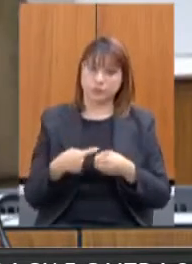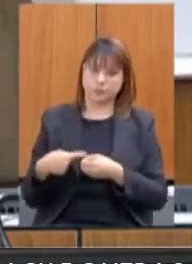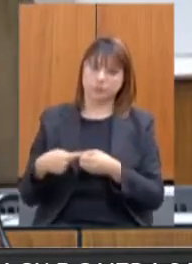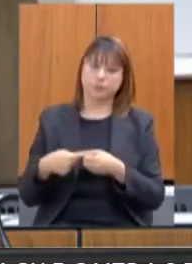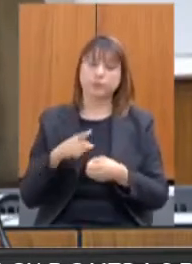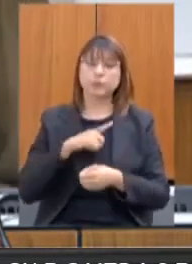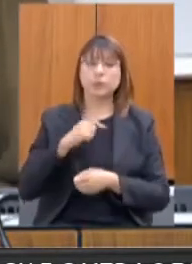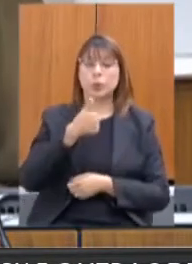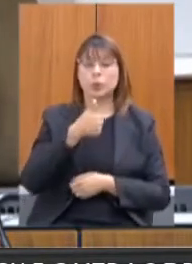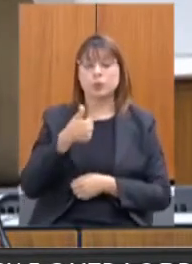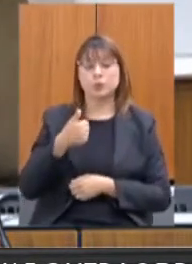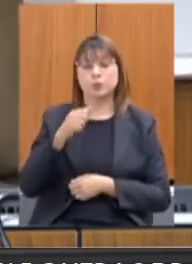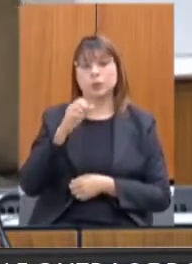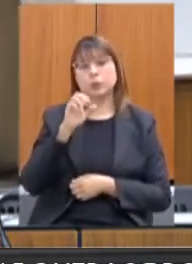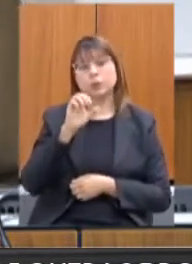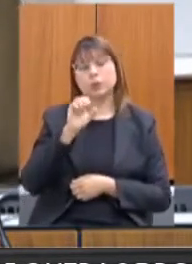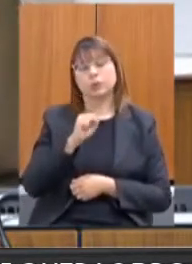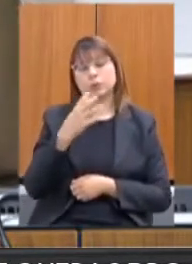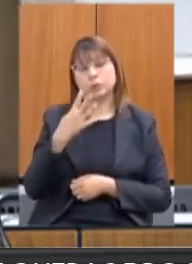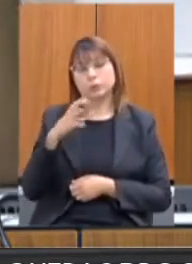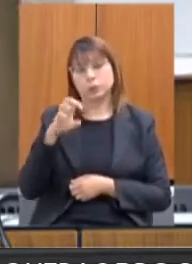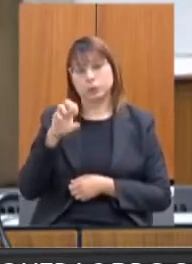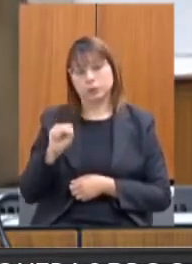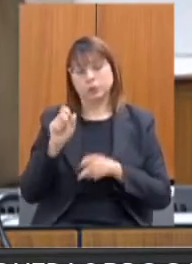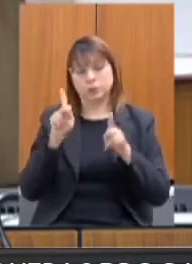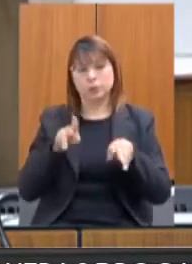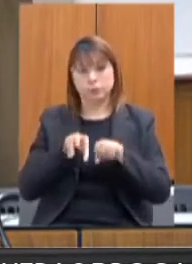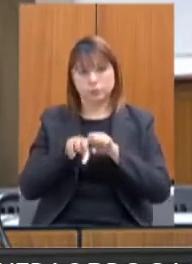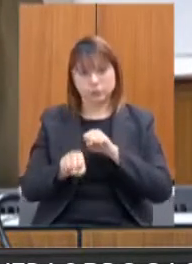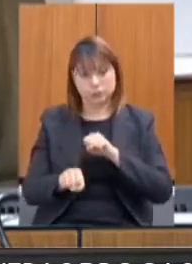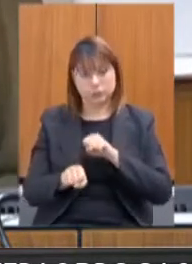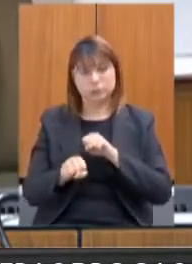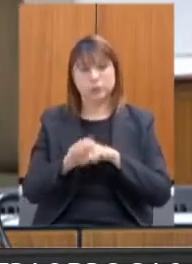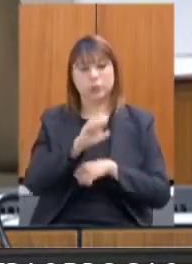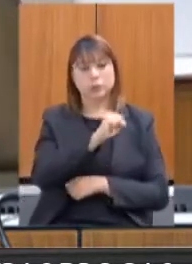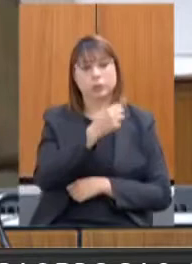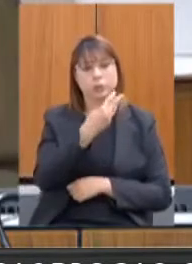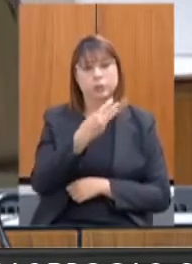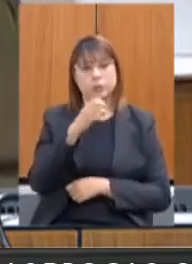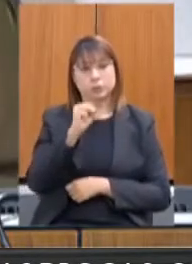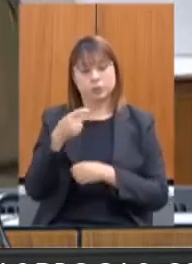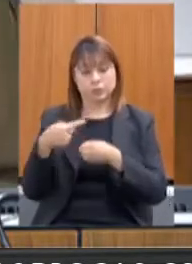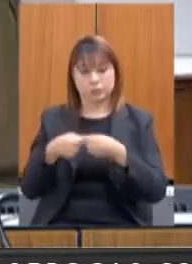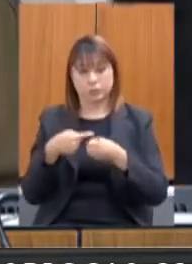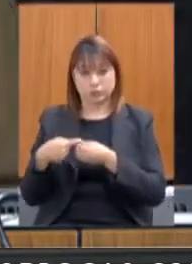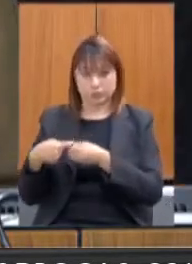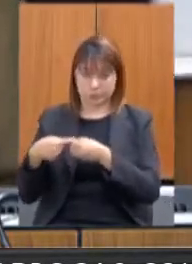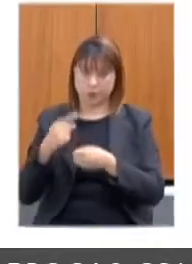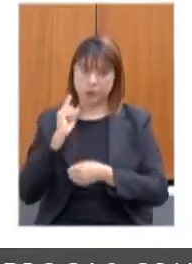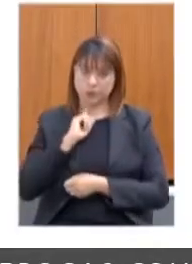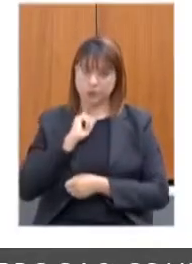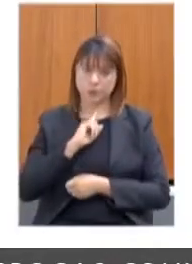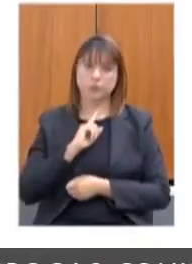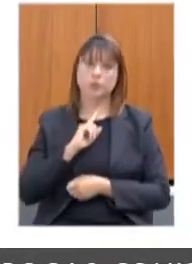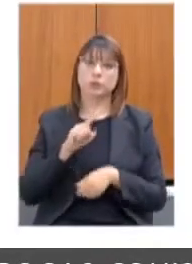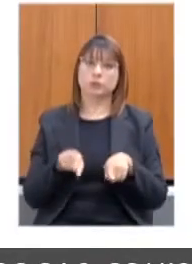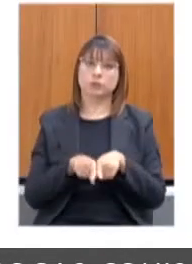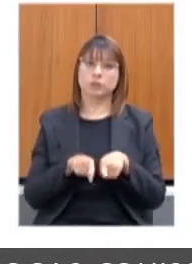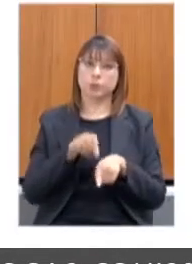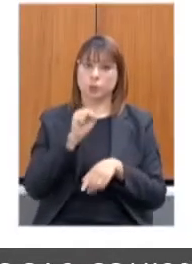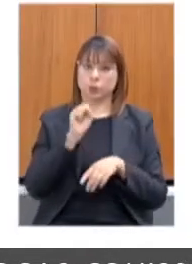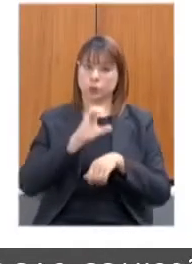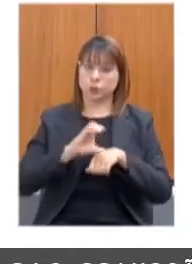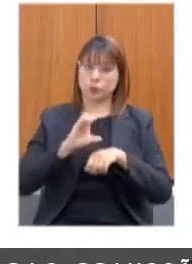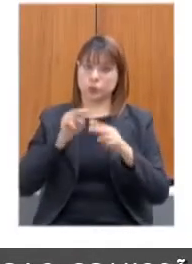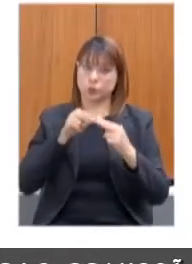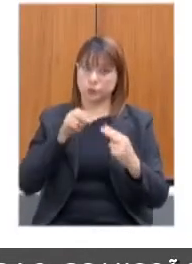11.848 pessoas qualificadas dos 838 municípios mineiros. Oferecemos oito cursos